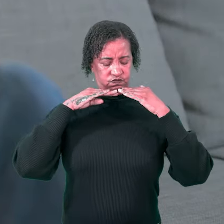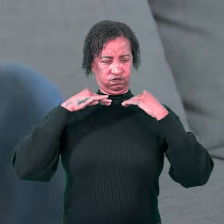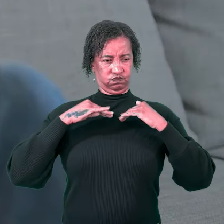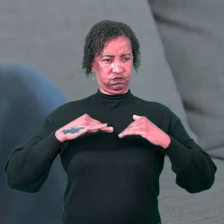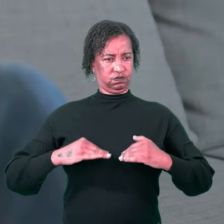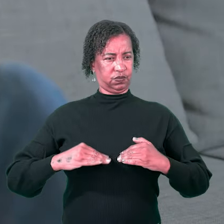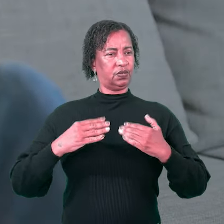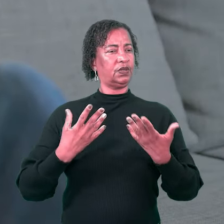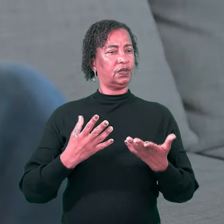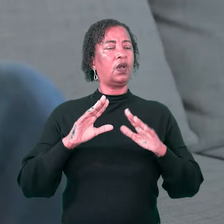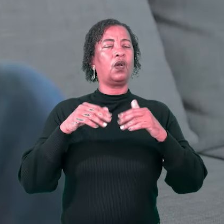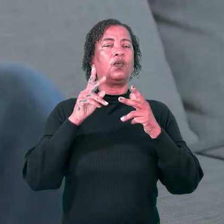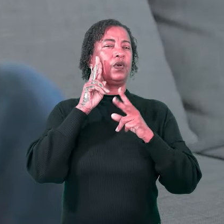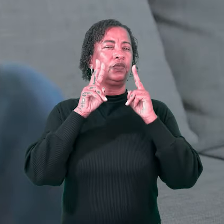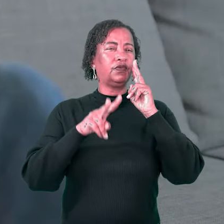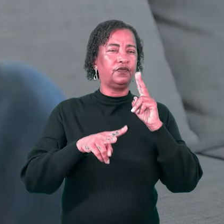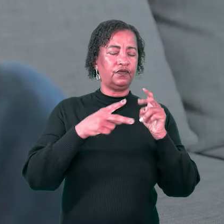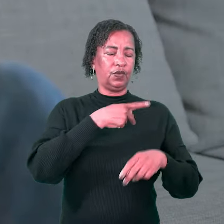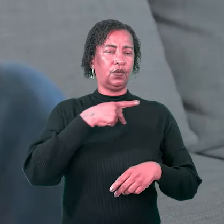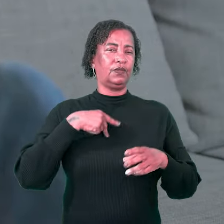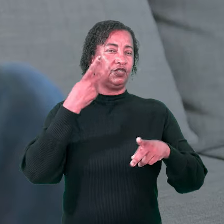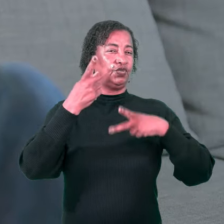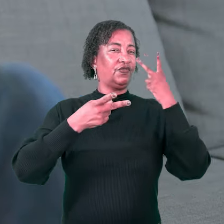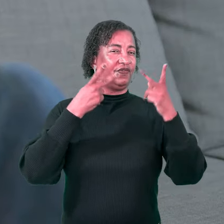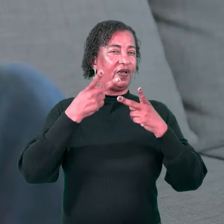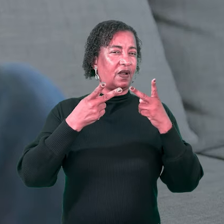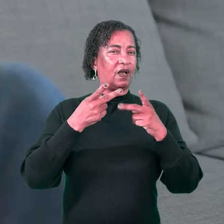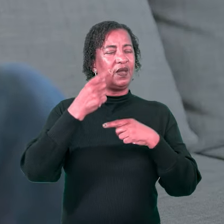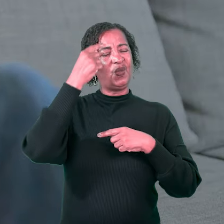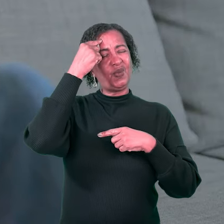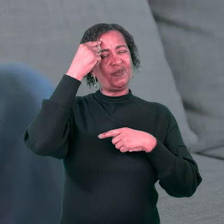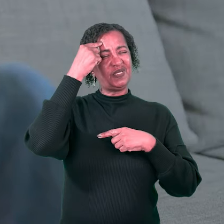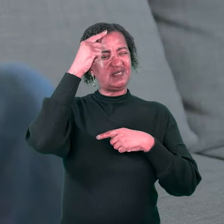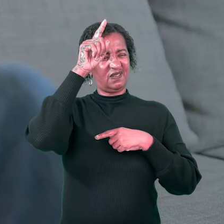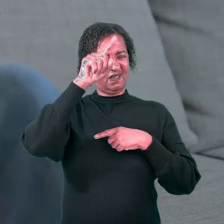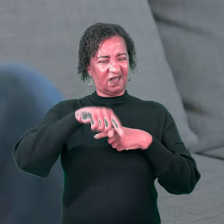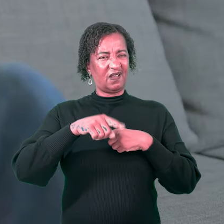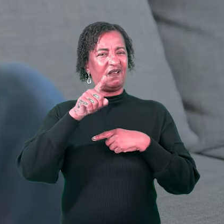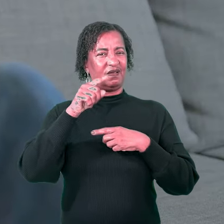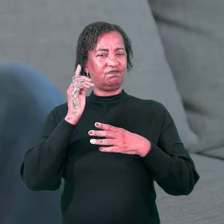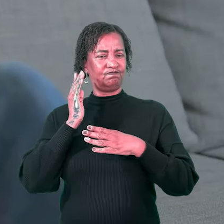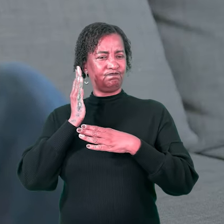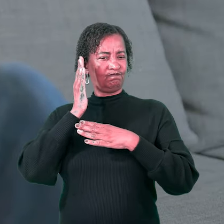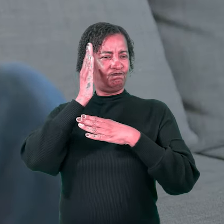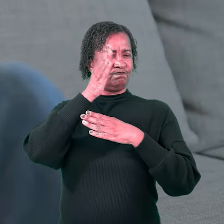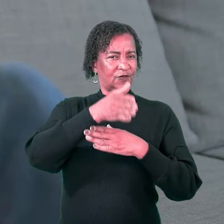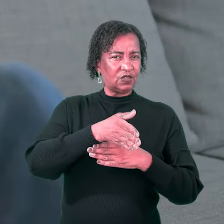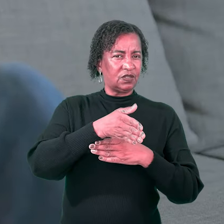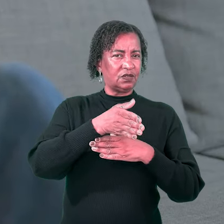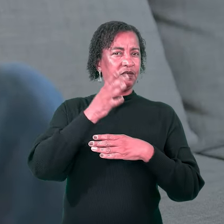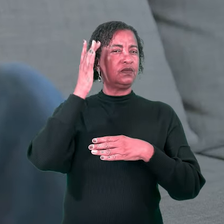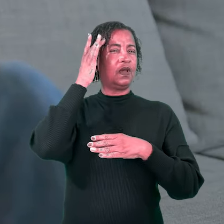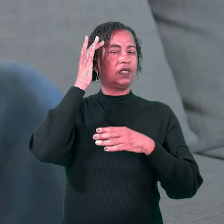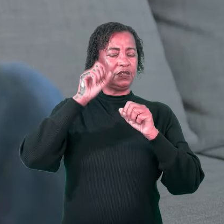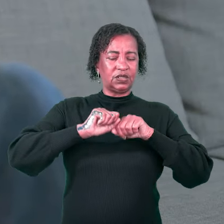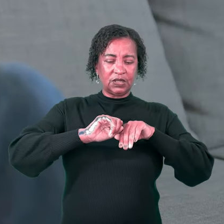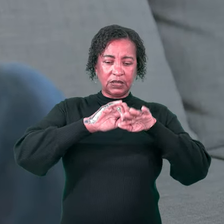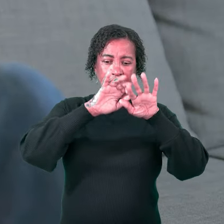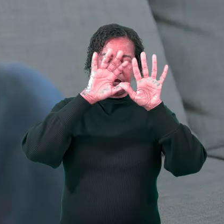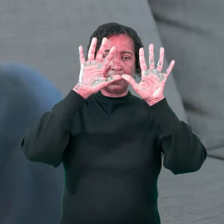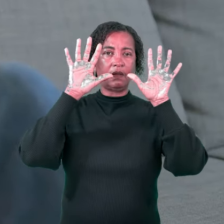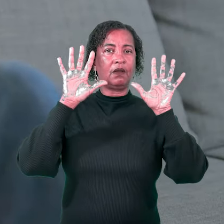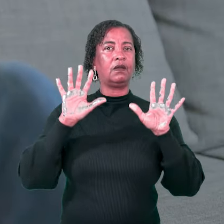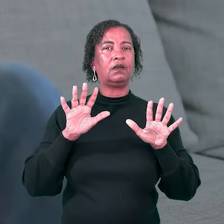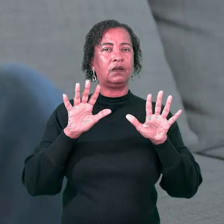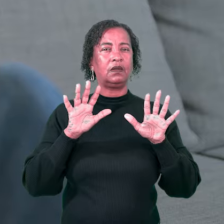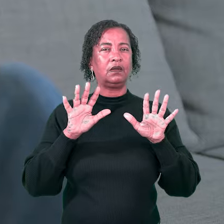ouvi o pastor falar estas coisas, pensei que aquilo, sim, era ser direto. Achei bárbaro, demais!